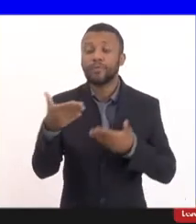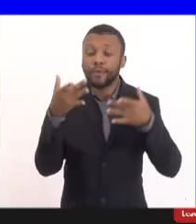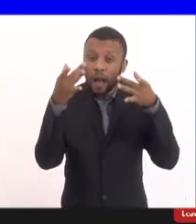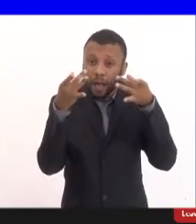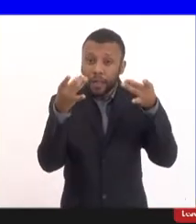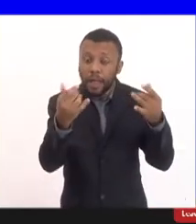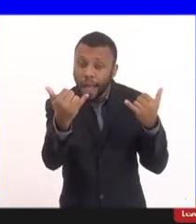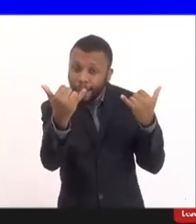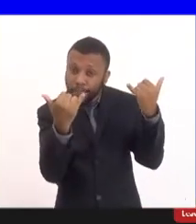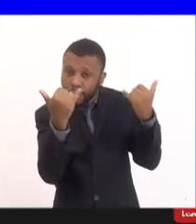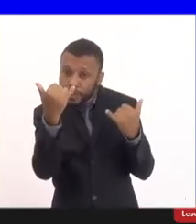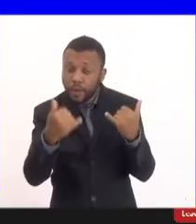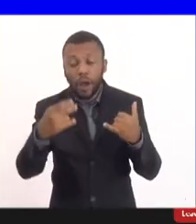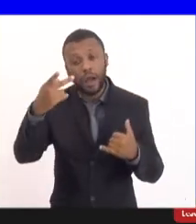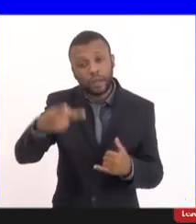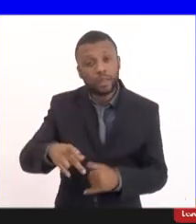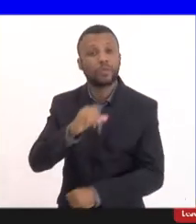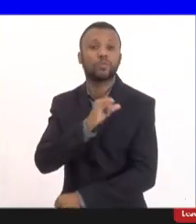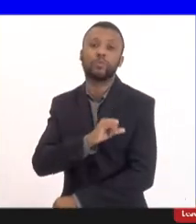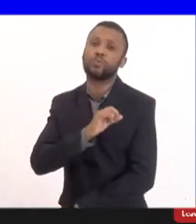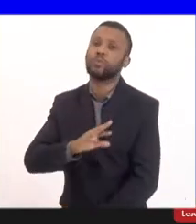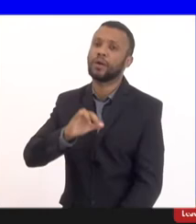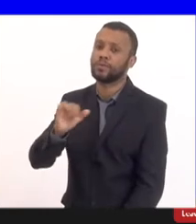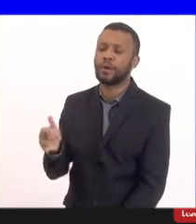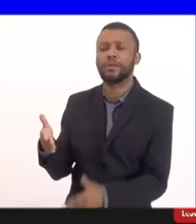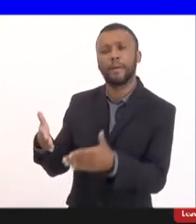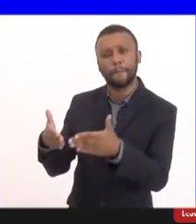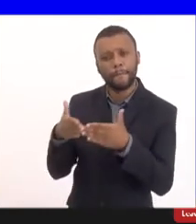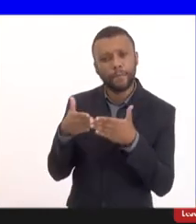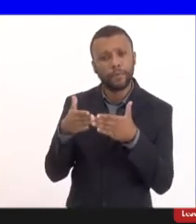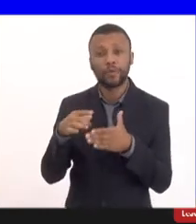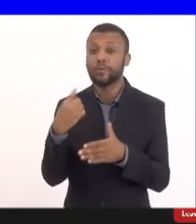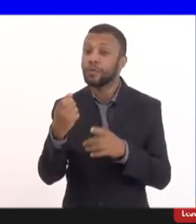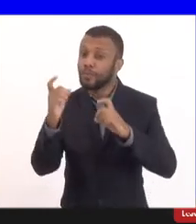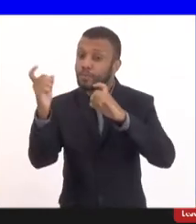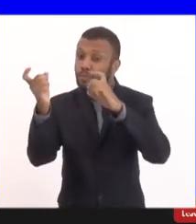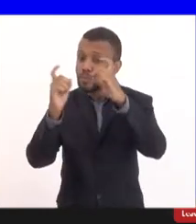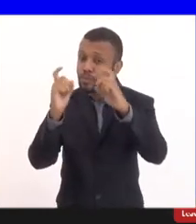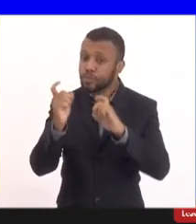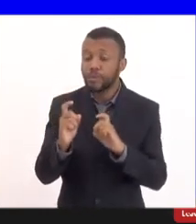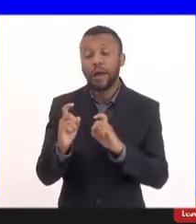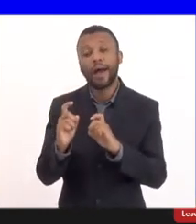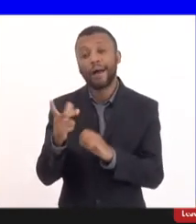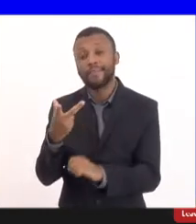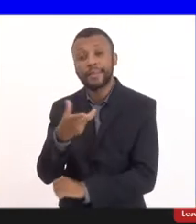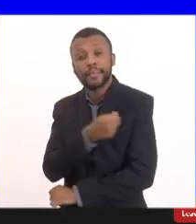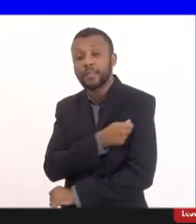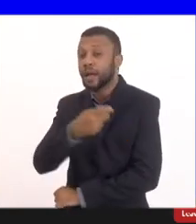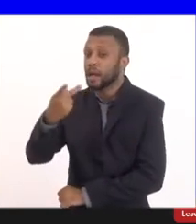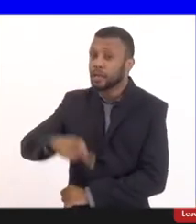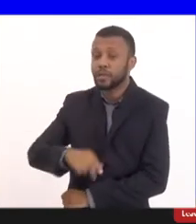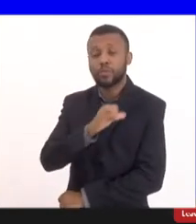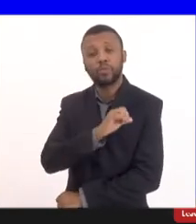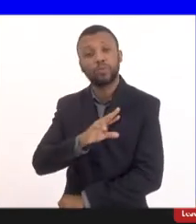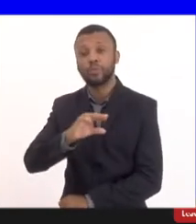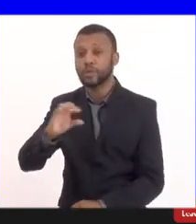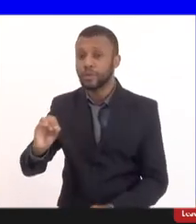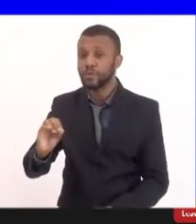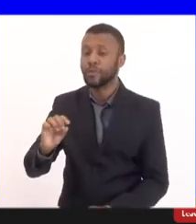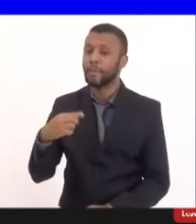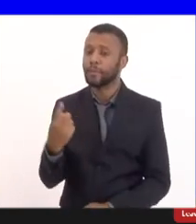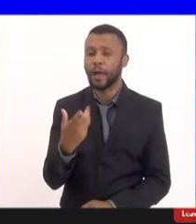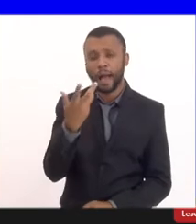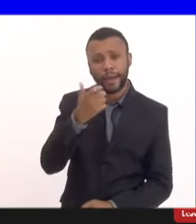dados aqui do estado do Rio de Janeiro tá por favor nós estamos discutindo a vacinação aqui no estado do Rio de Janeiro para as nossas crianças